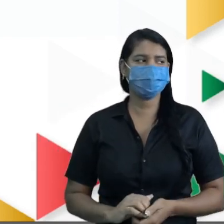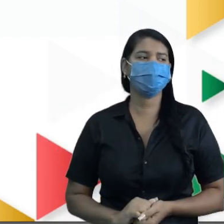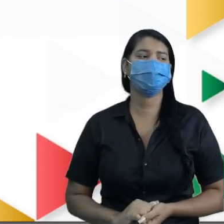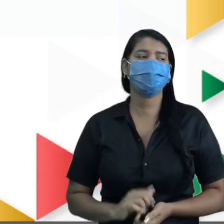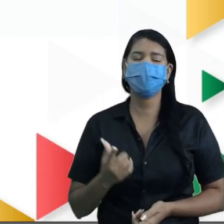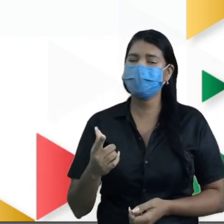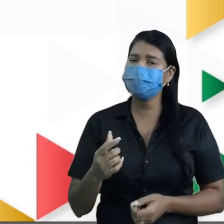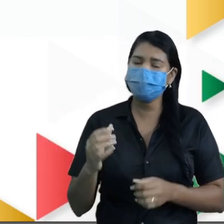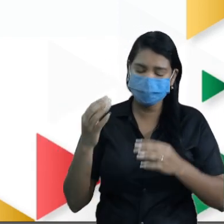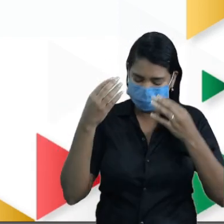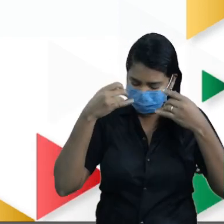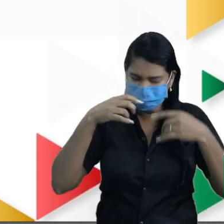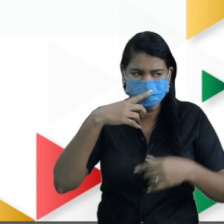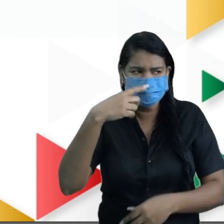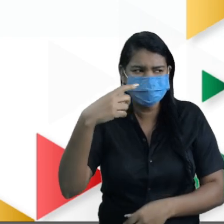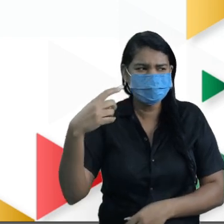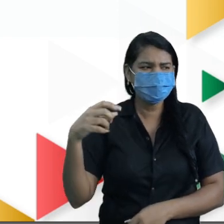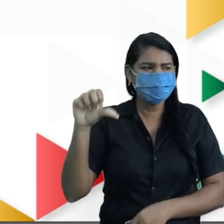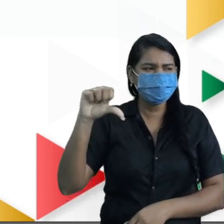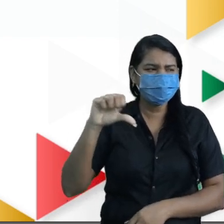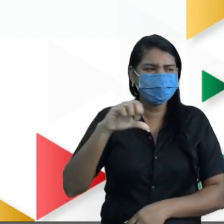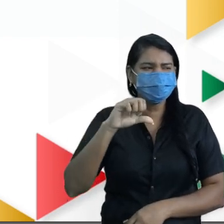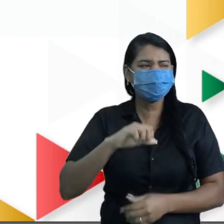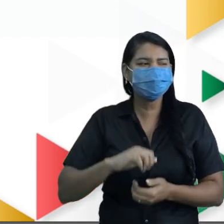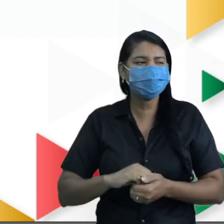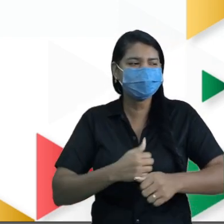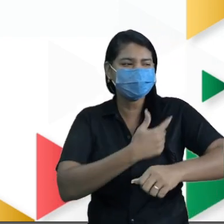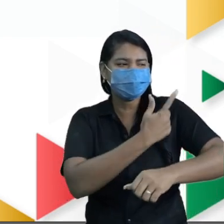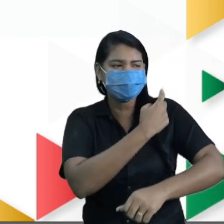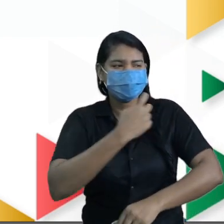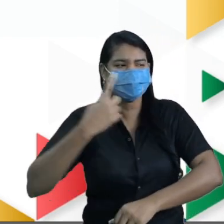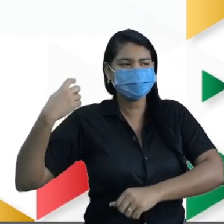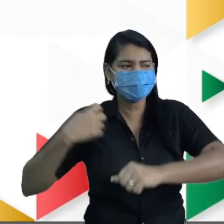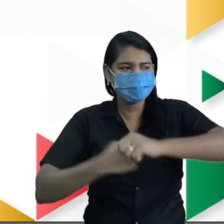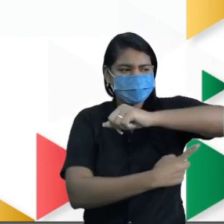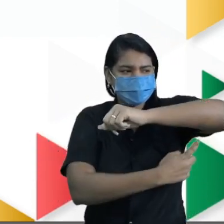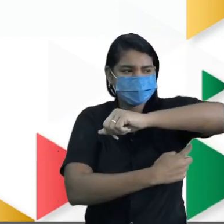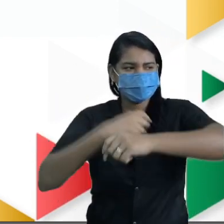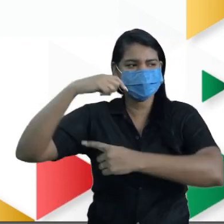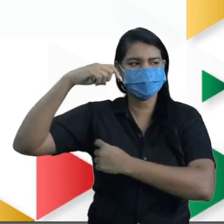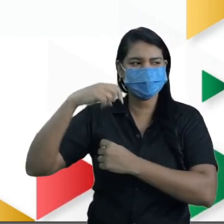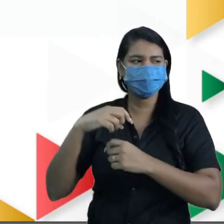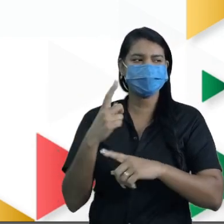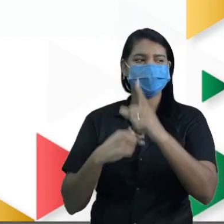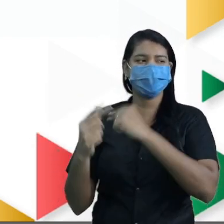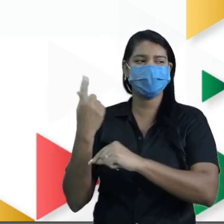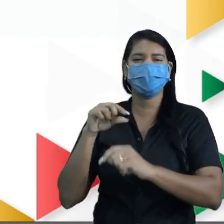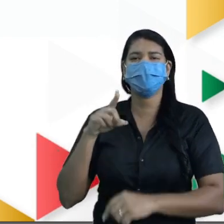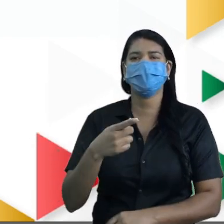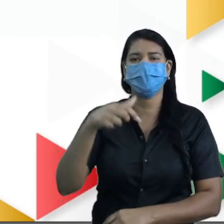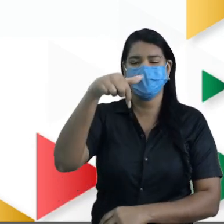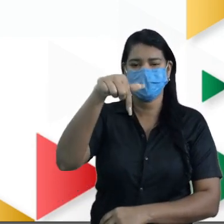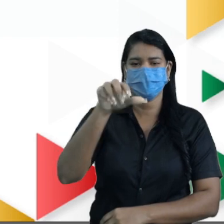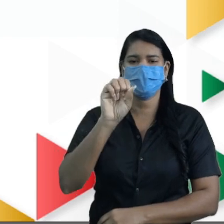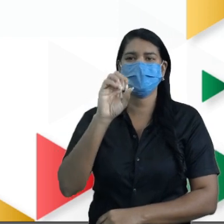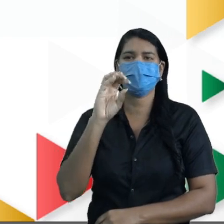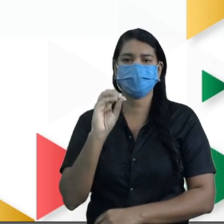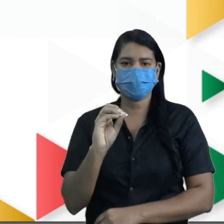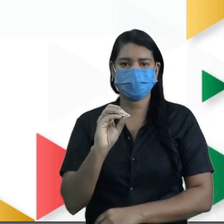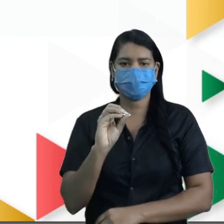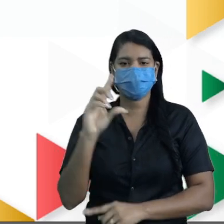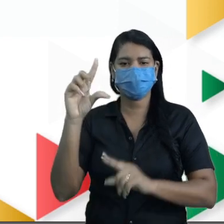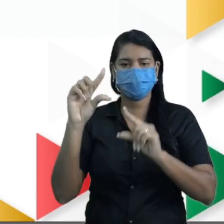viu? Vai ficar cheirando mal depois. Bom, põe perfume aí, viu minha filha? A economia foi de 1.780 menos